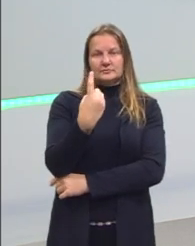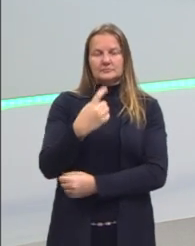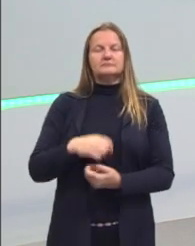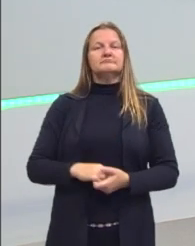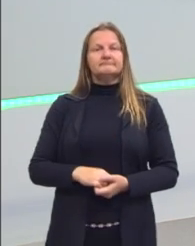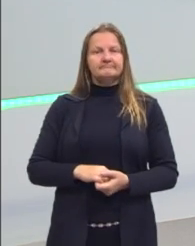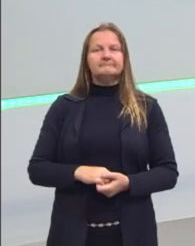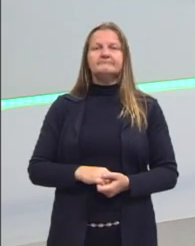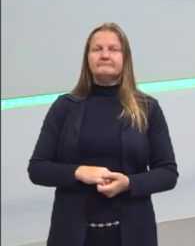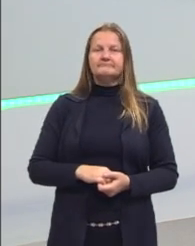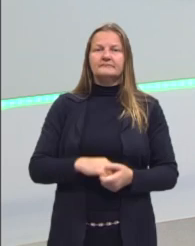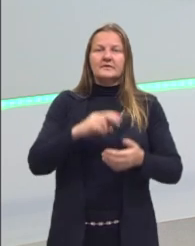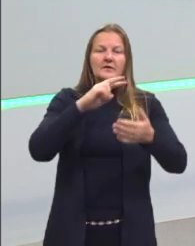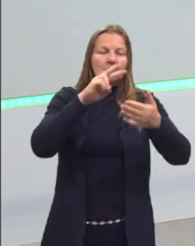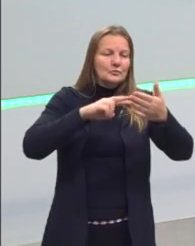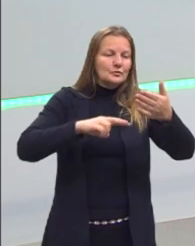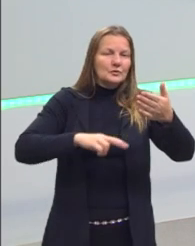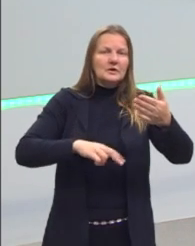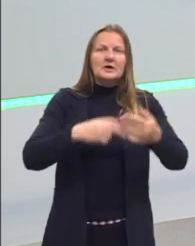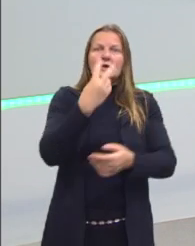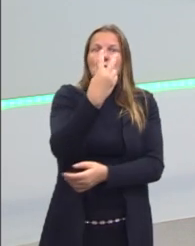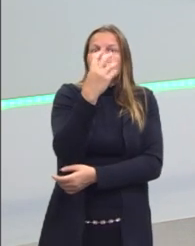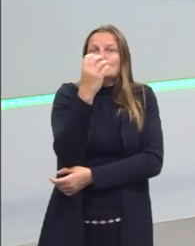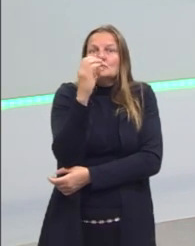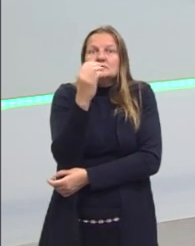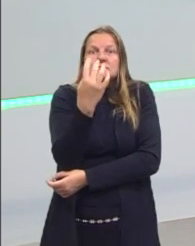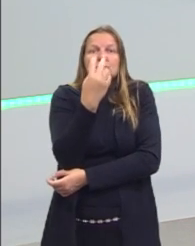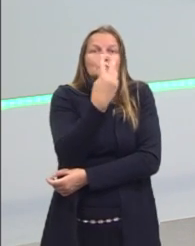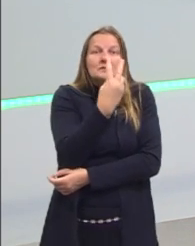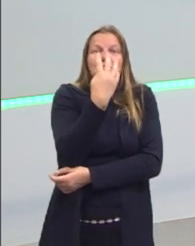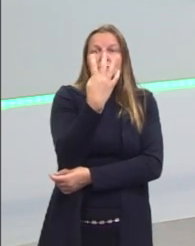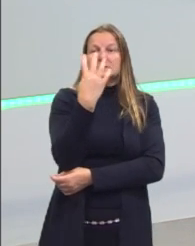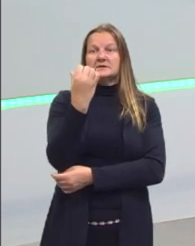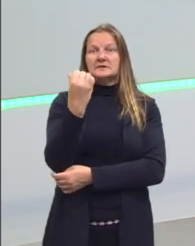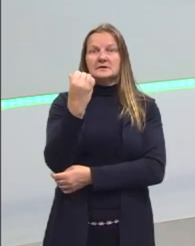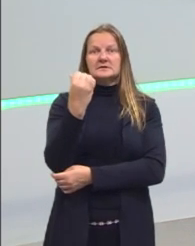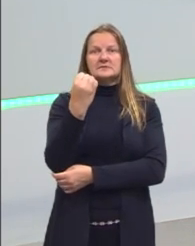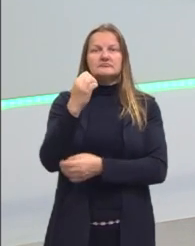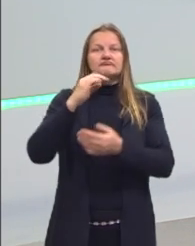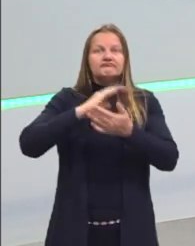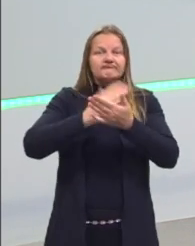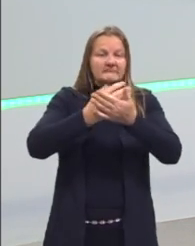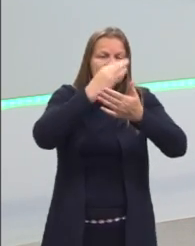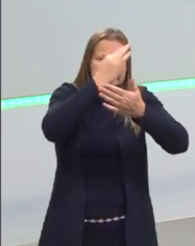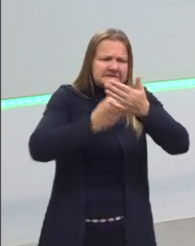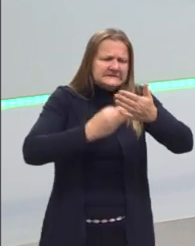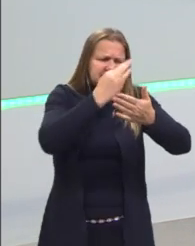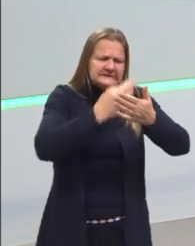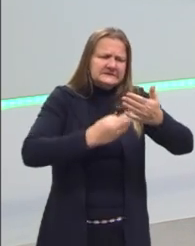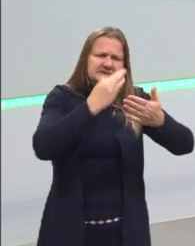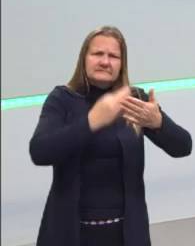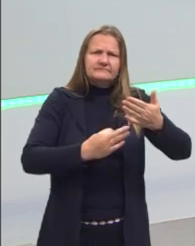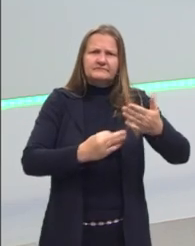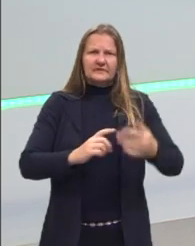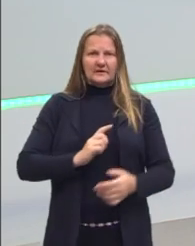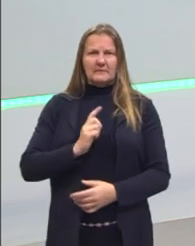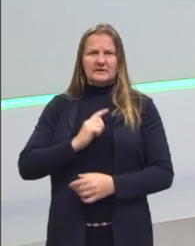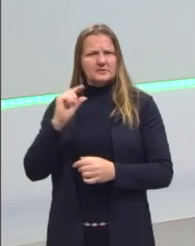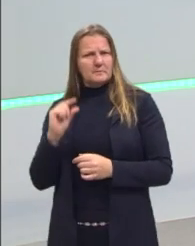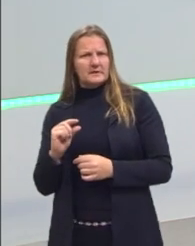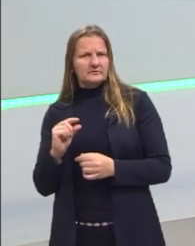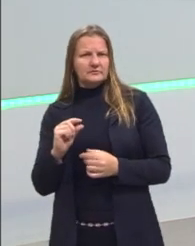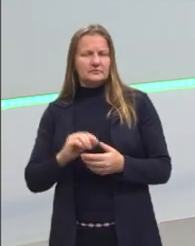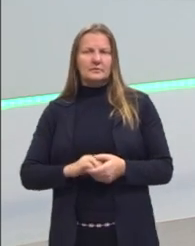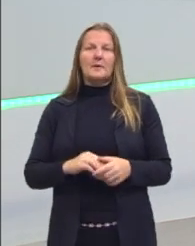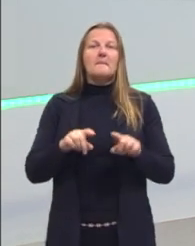e interpretação com 246 questões. Então, quer dizer que eu não preciso estudar gramática, porque